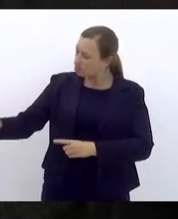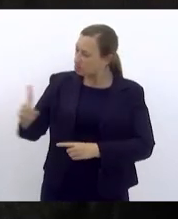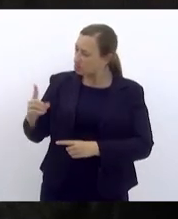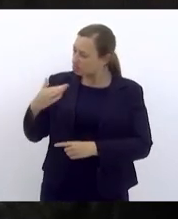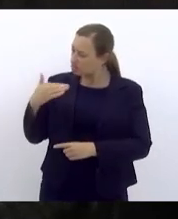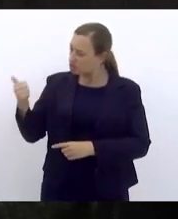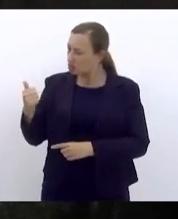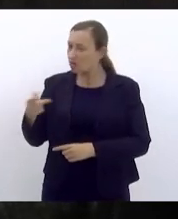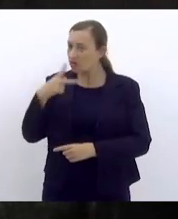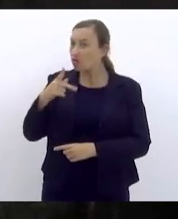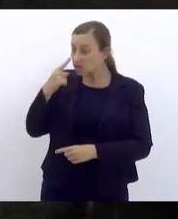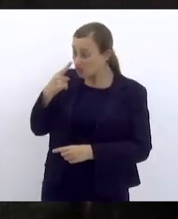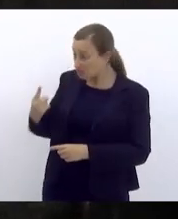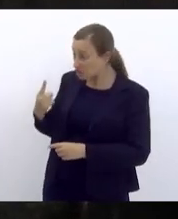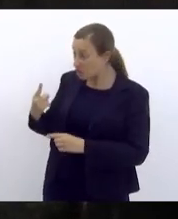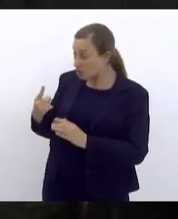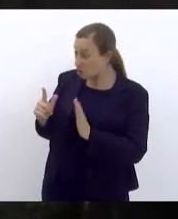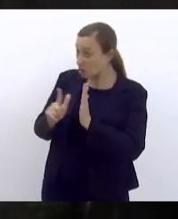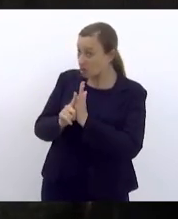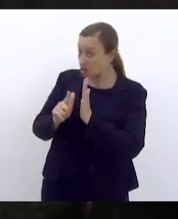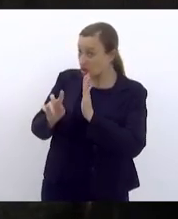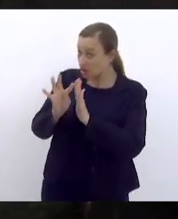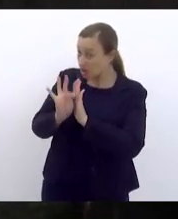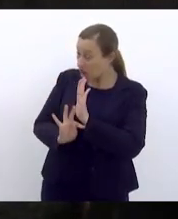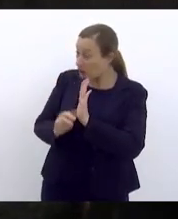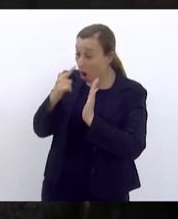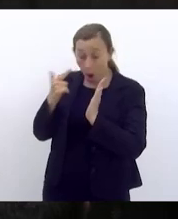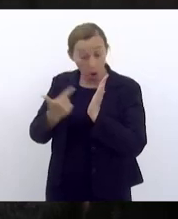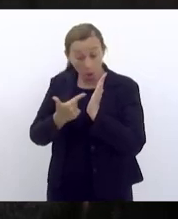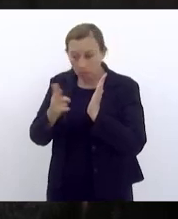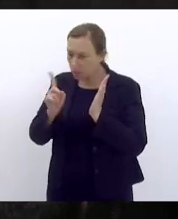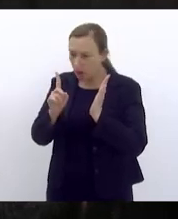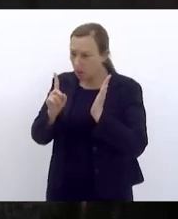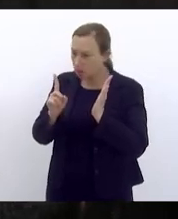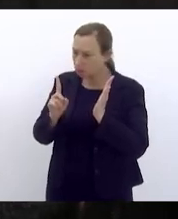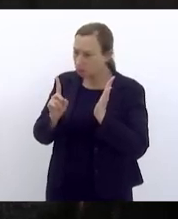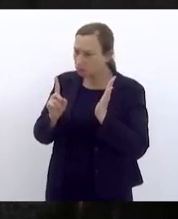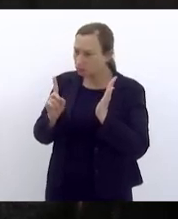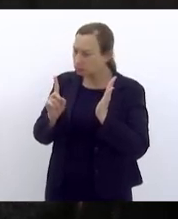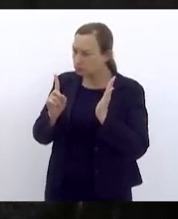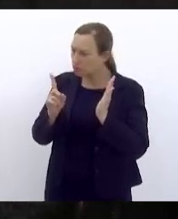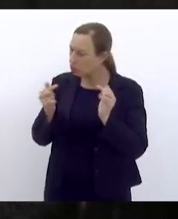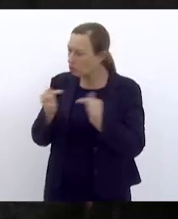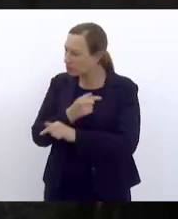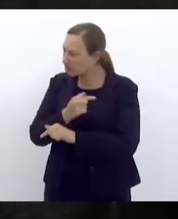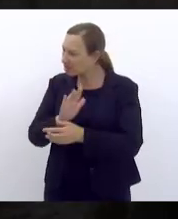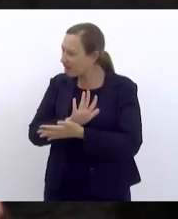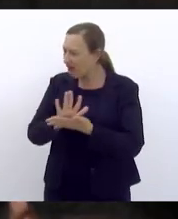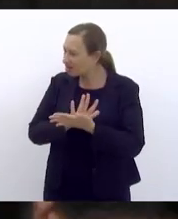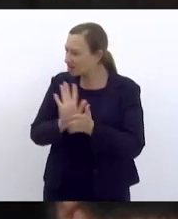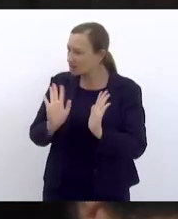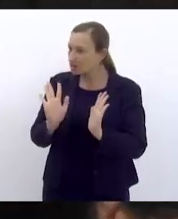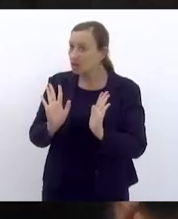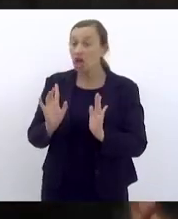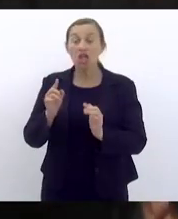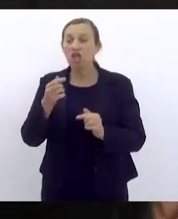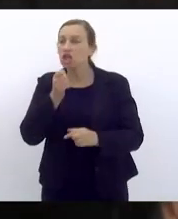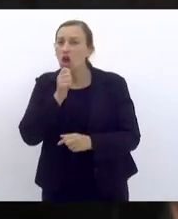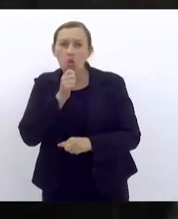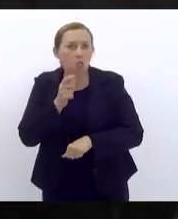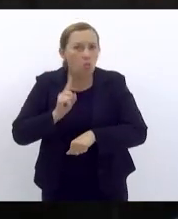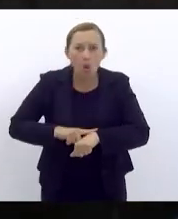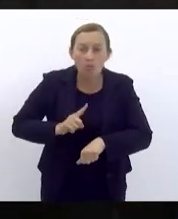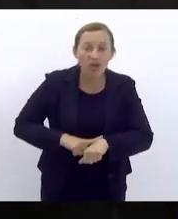eu perguntei a senhora viu essa reportagem ela disse não eu li pra ela disse não não foi isso em nenhum momento